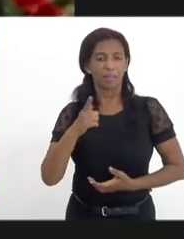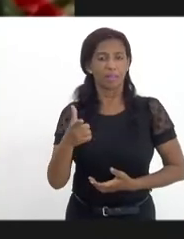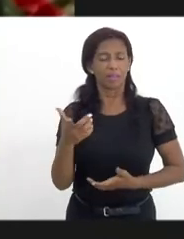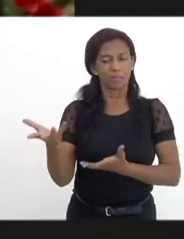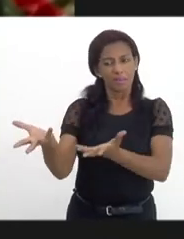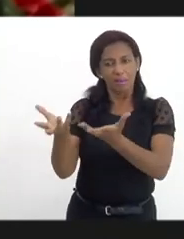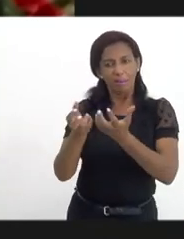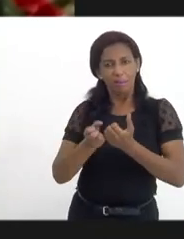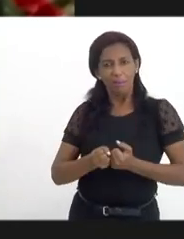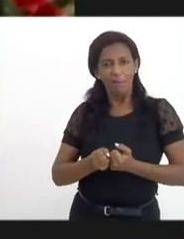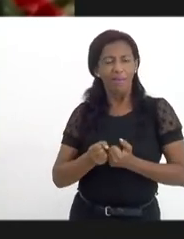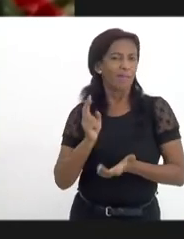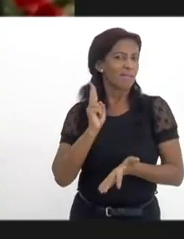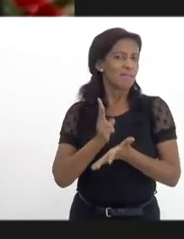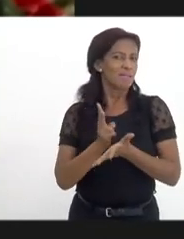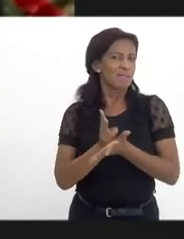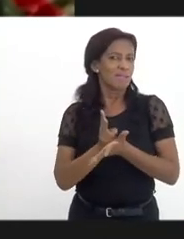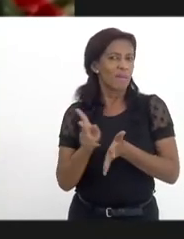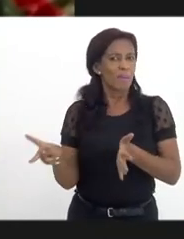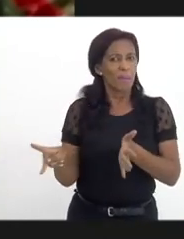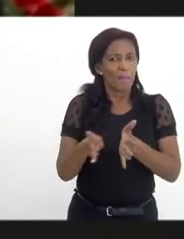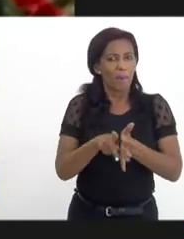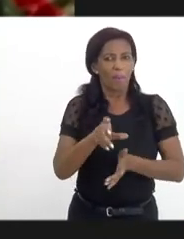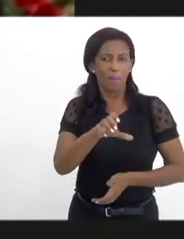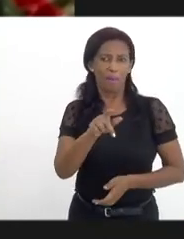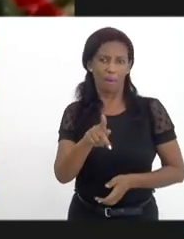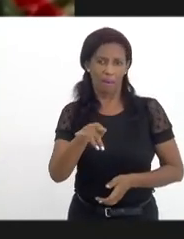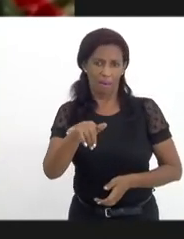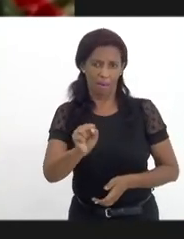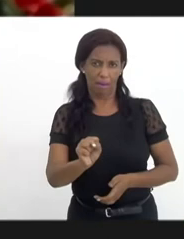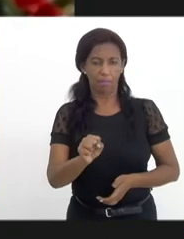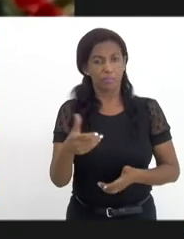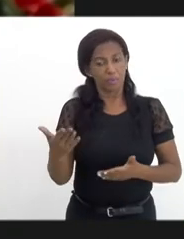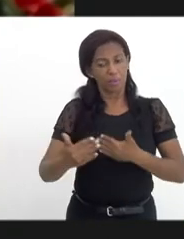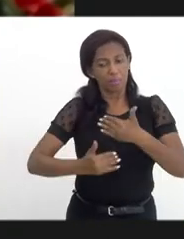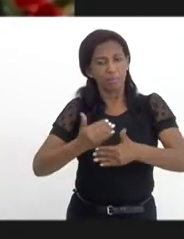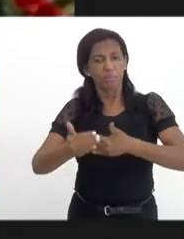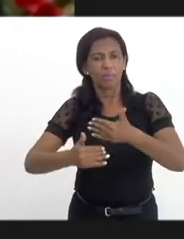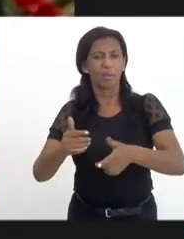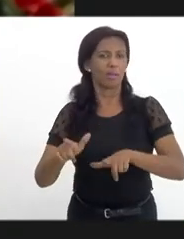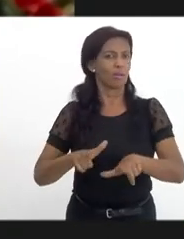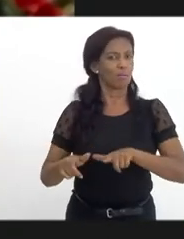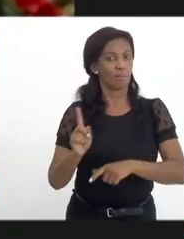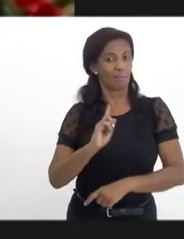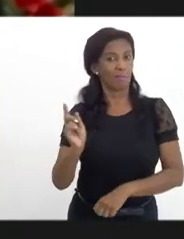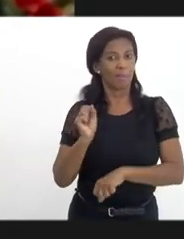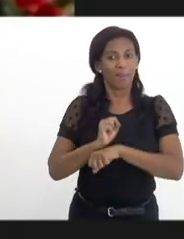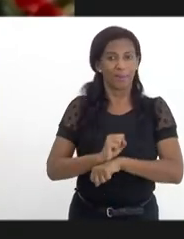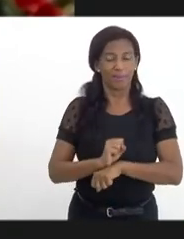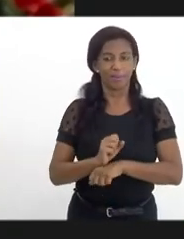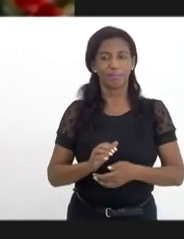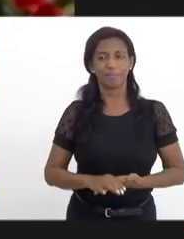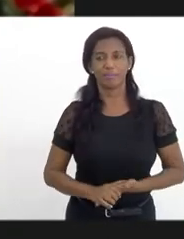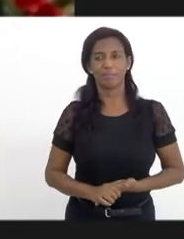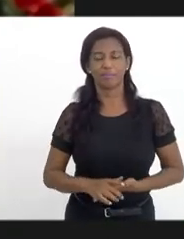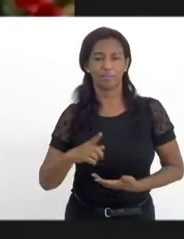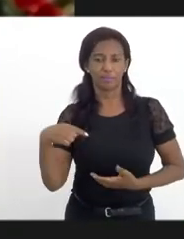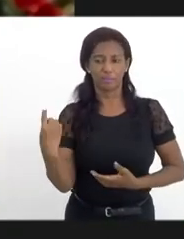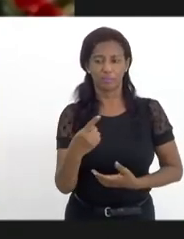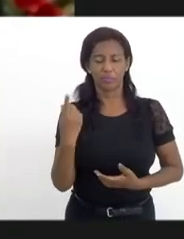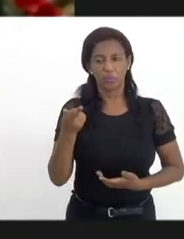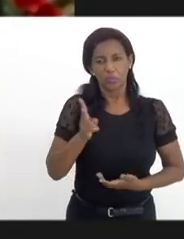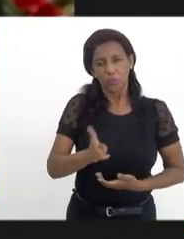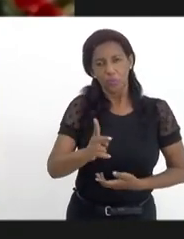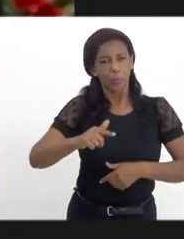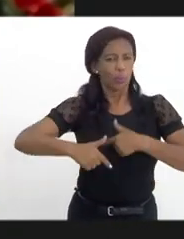acolhimentos que a gente sempre faz nos próprios CAPS. E é por aí, o nosso serviço não parou, a gente continua